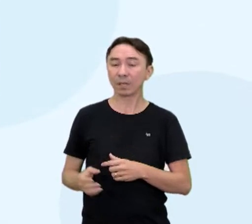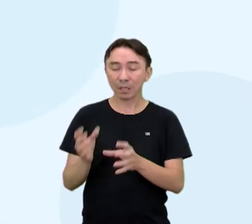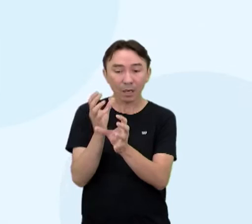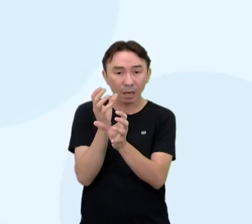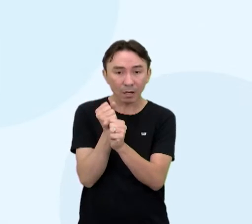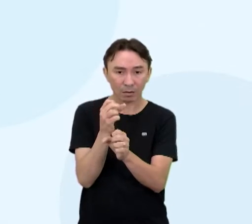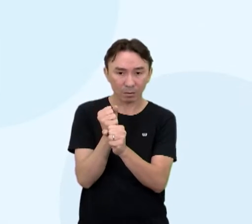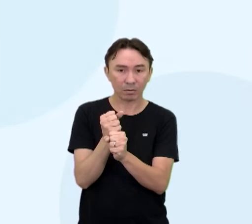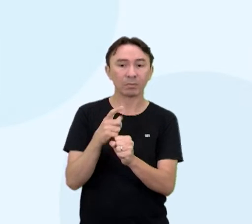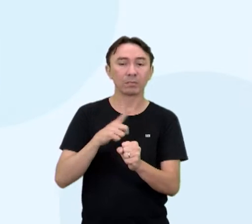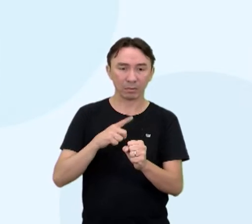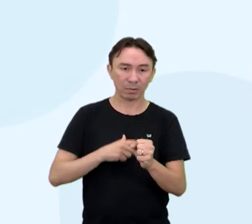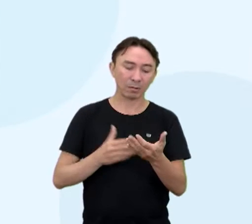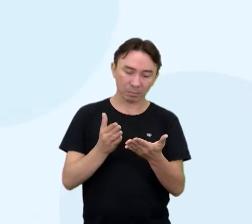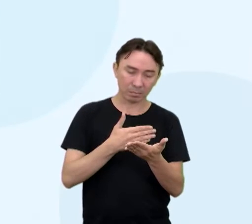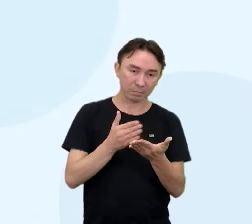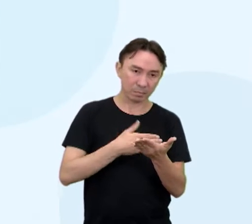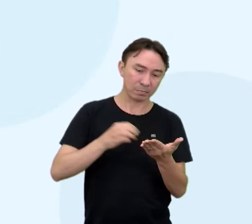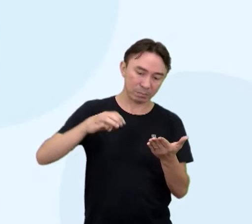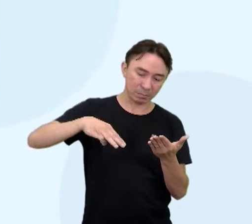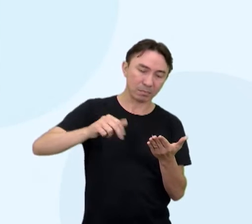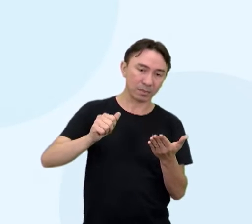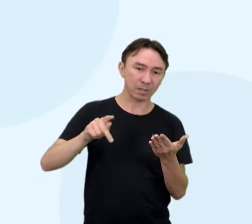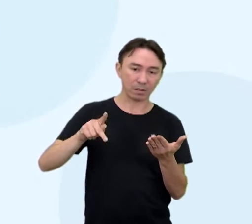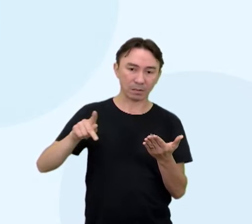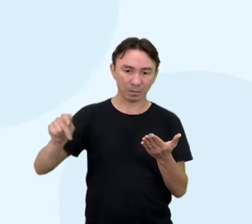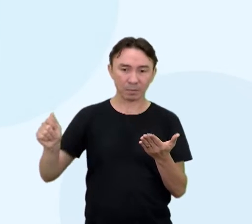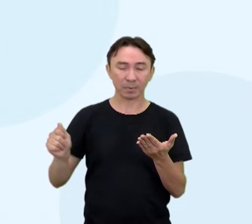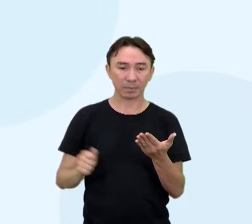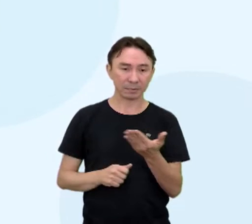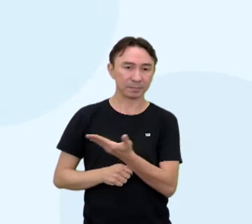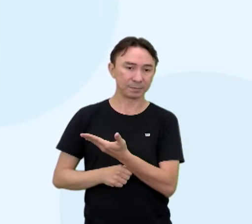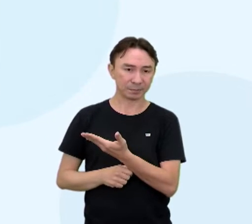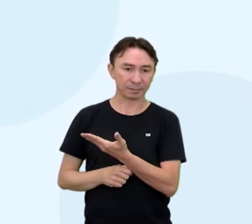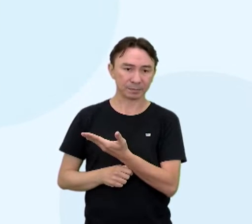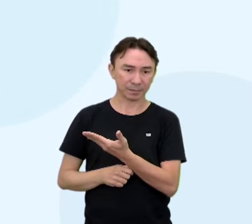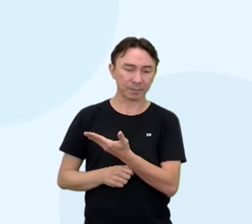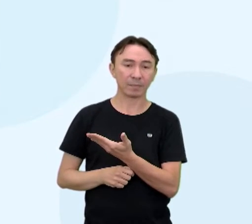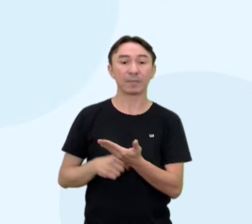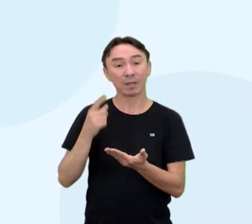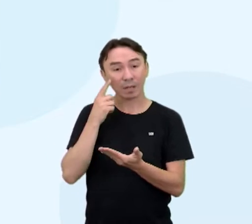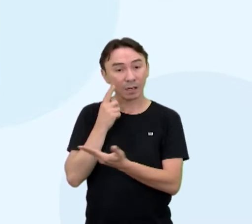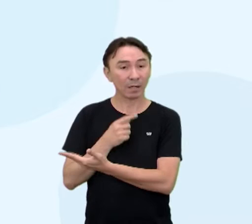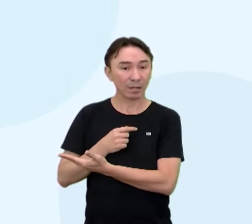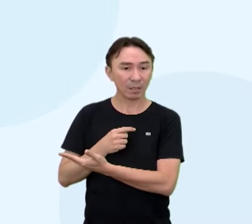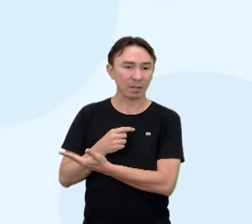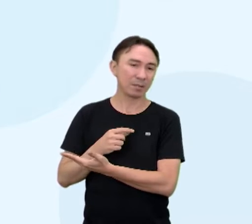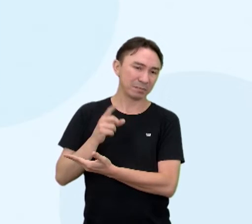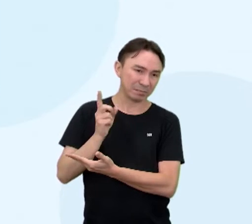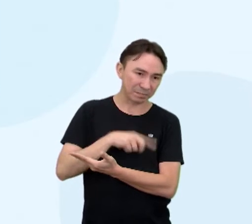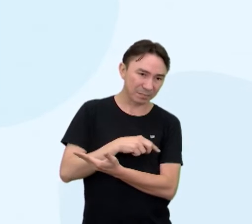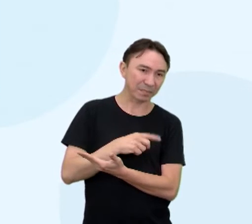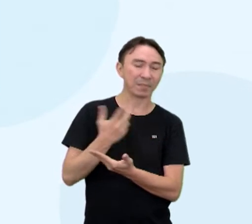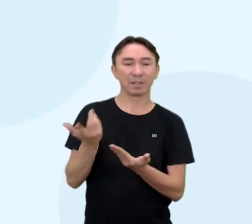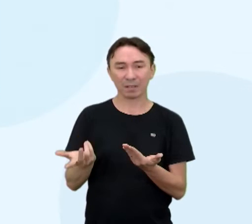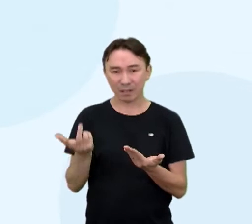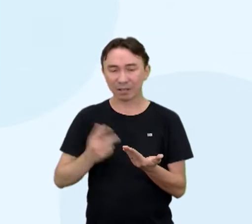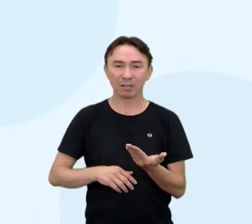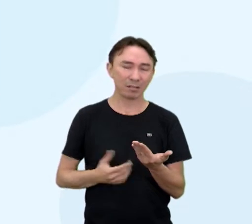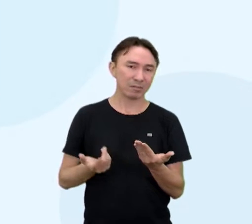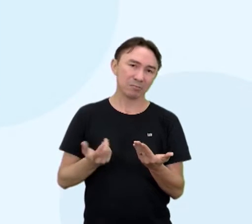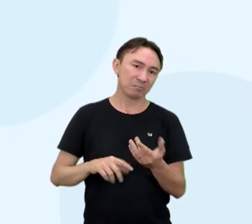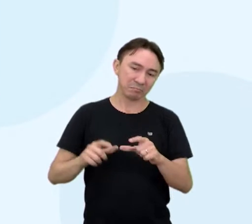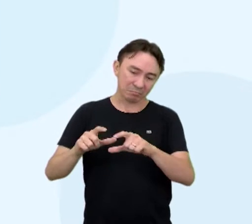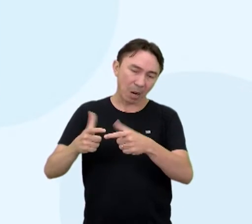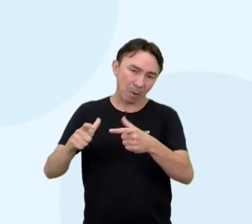do hashtag quem divide e multiplica, tá? Então tá lá, crescimento vegetativo ou natural, porque é um processo natural do ser humano, por isso que